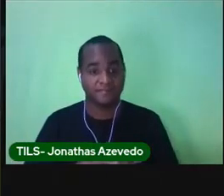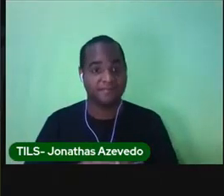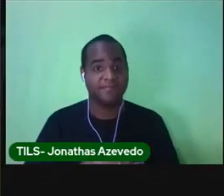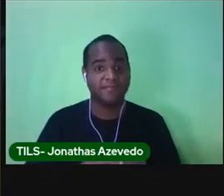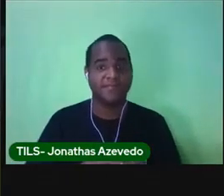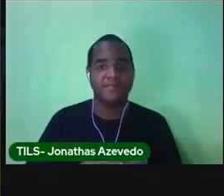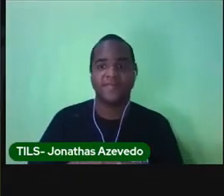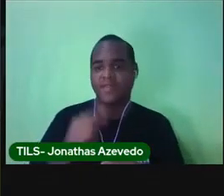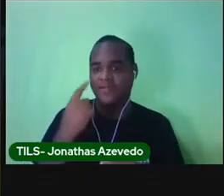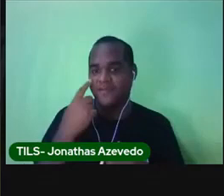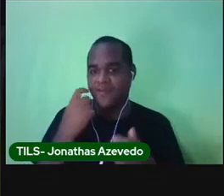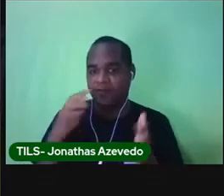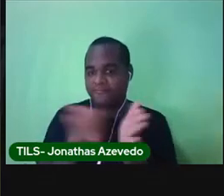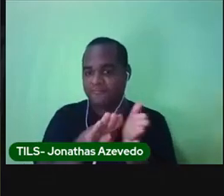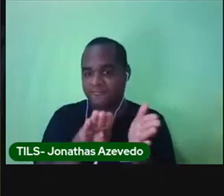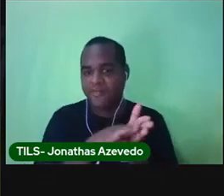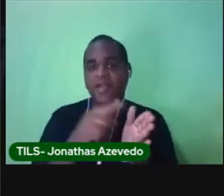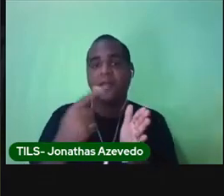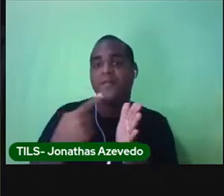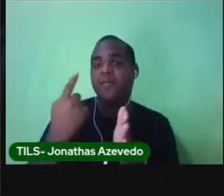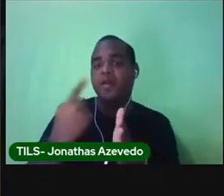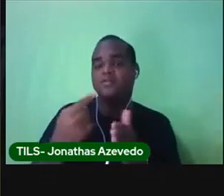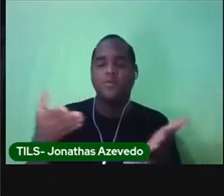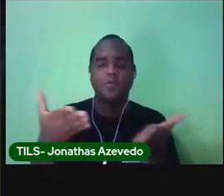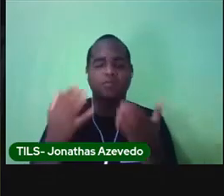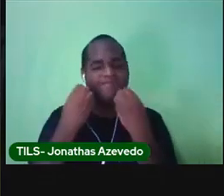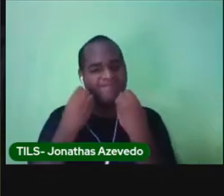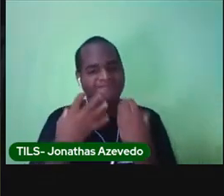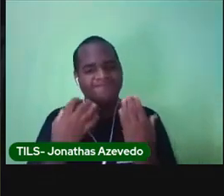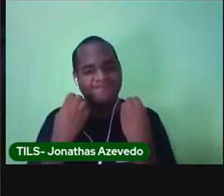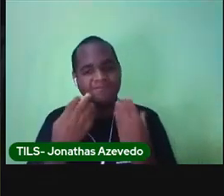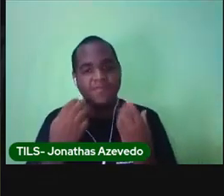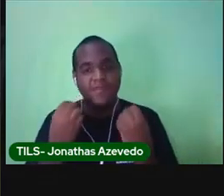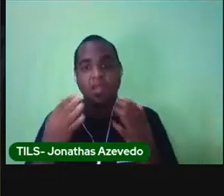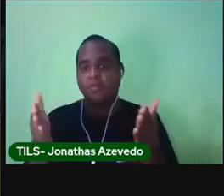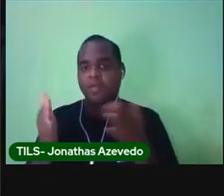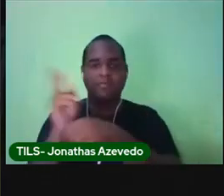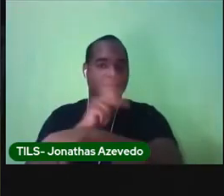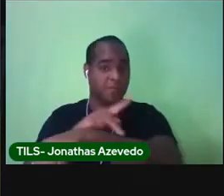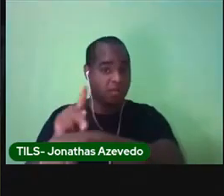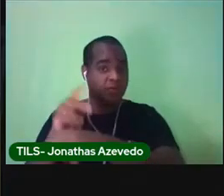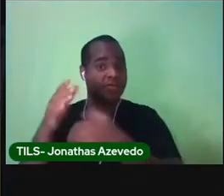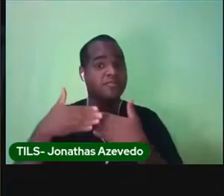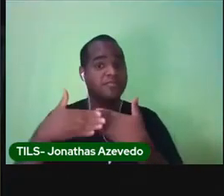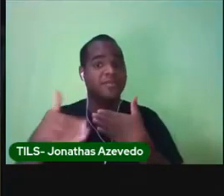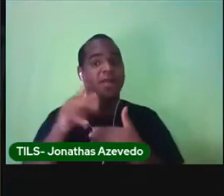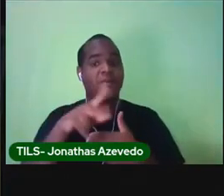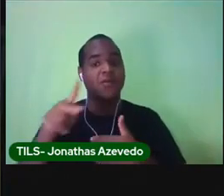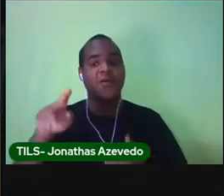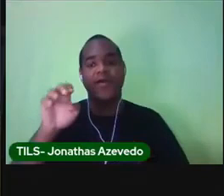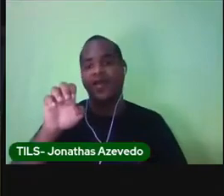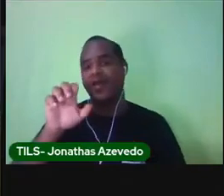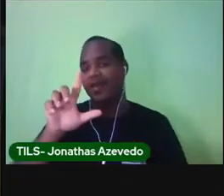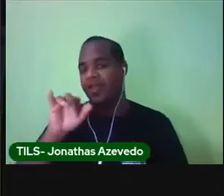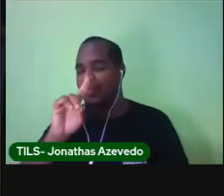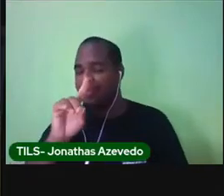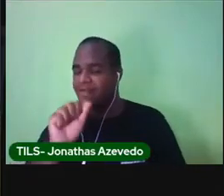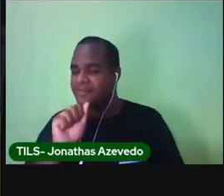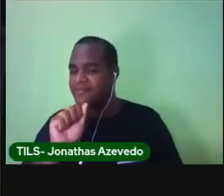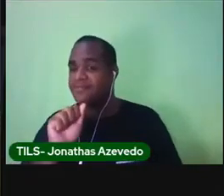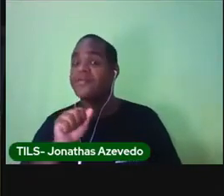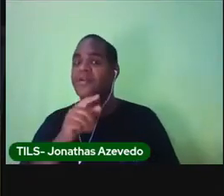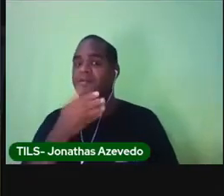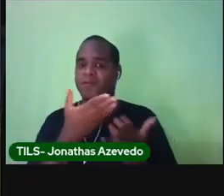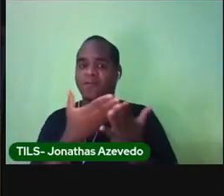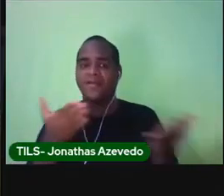chegando hoje pela primeira vez nas aulas do percurso pedagógico, eu sou a Pró-Elita, certo? E